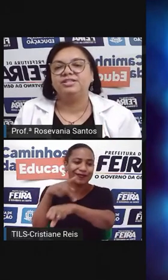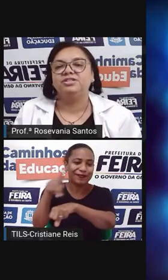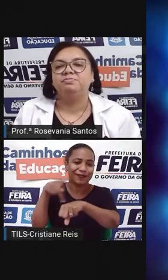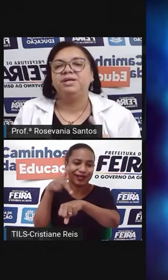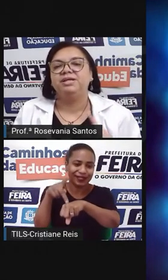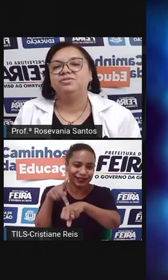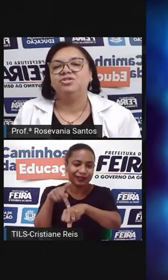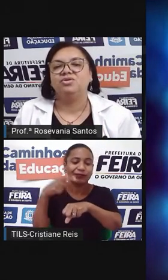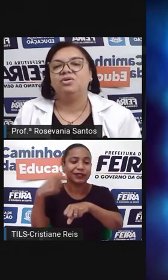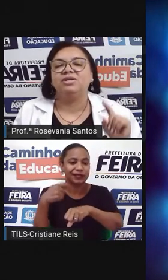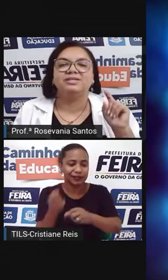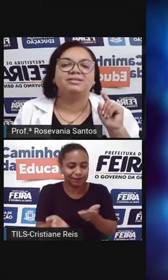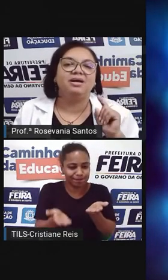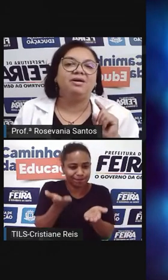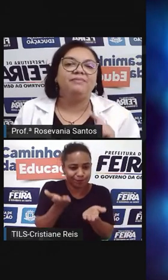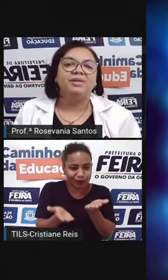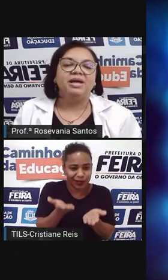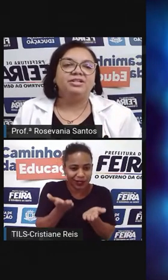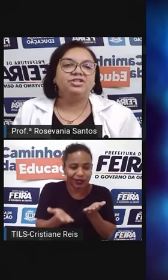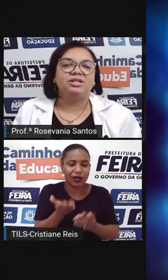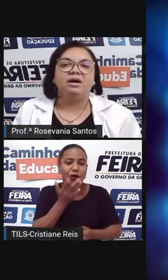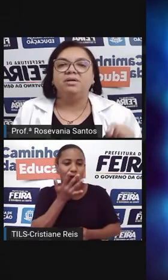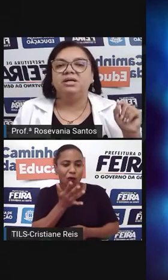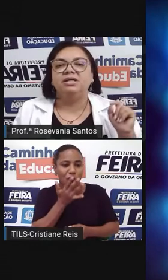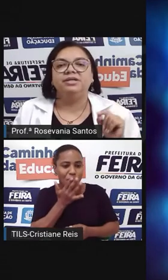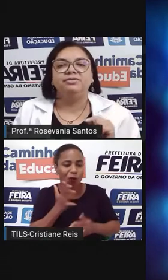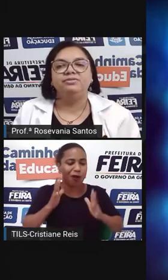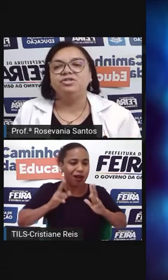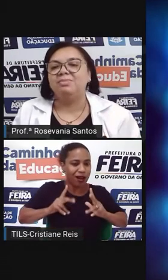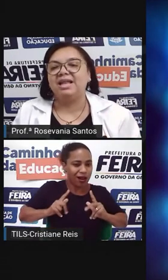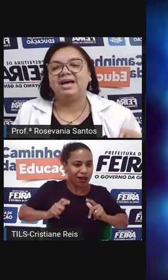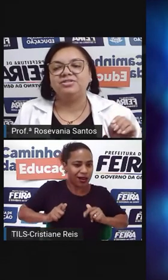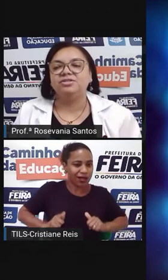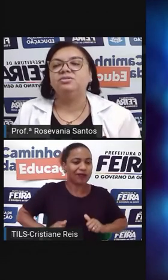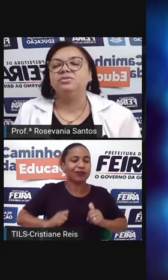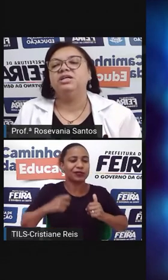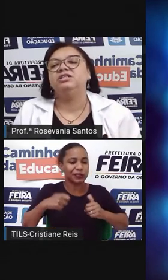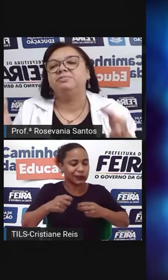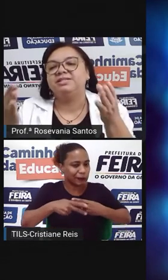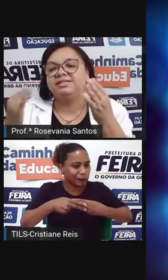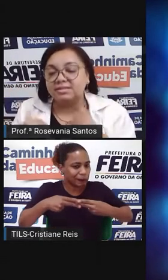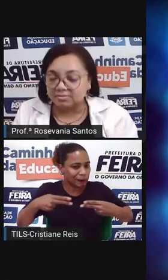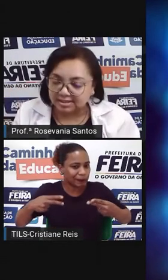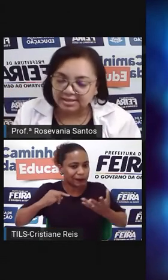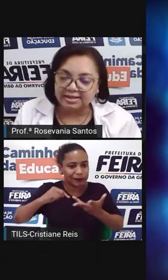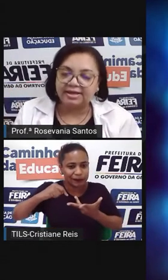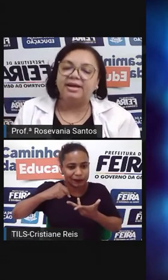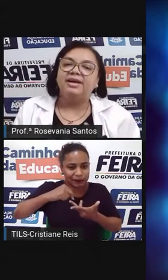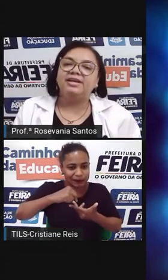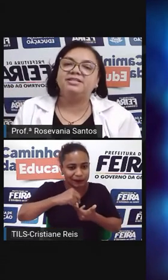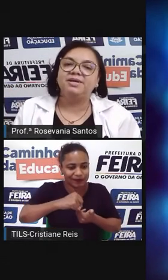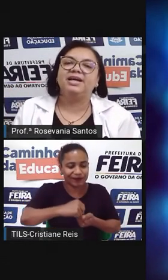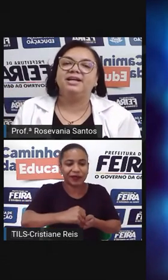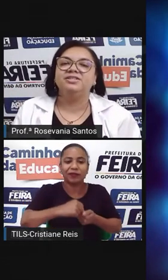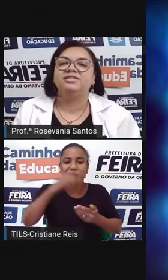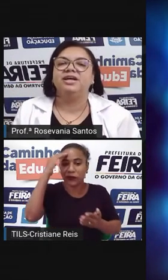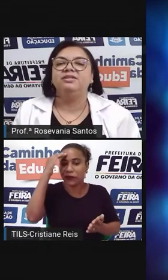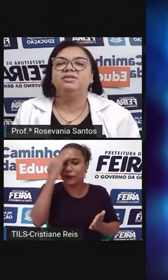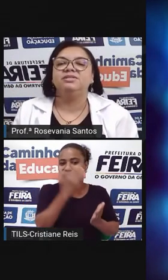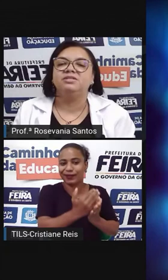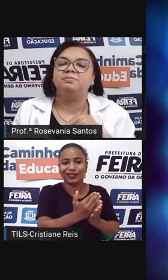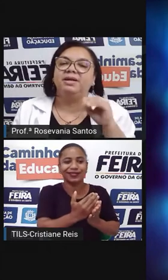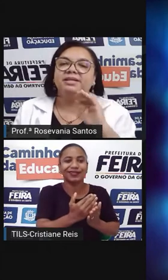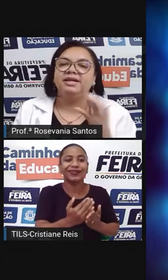exigência de peso, de coloração, de tamanho, de embalagem, de tudo, e eles precisam atender esse mercado